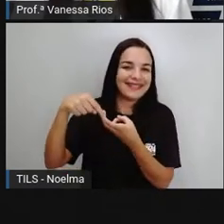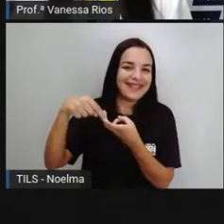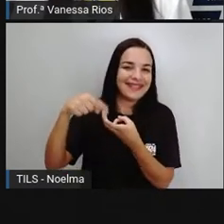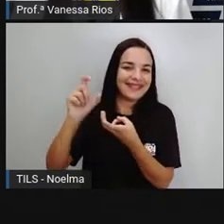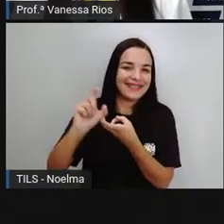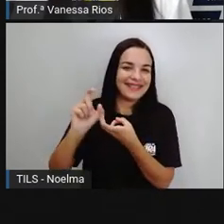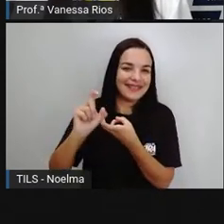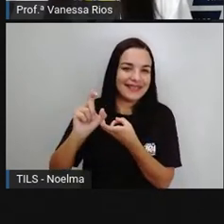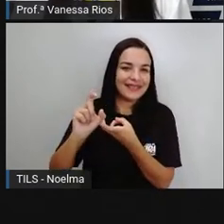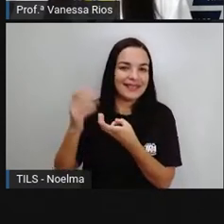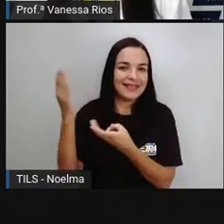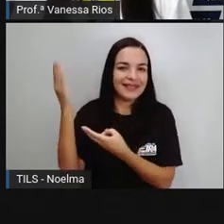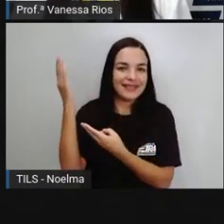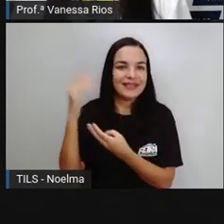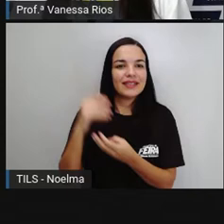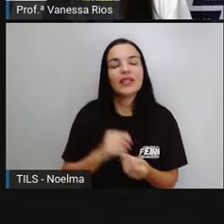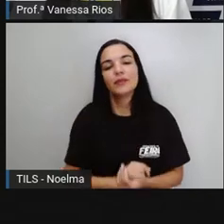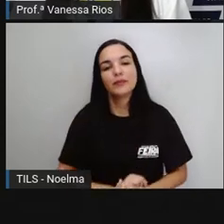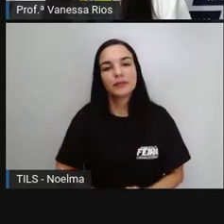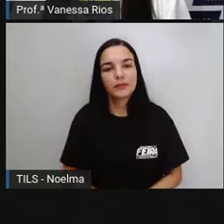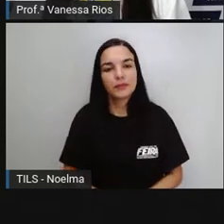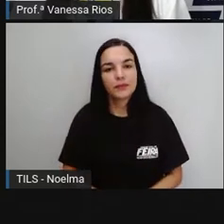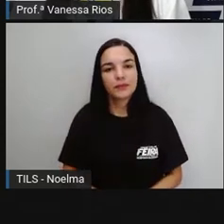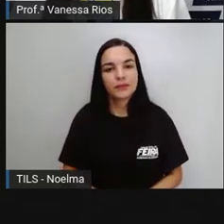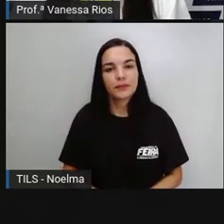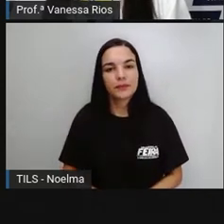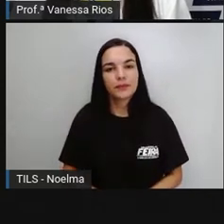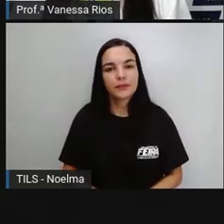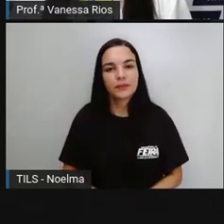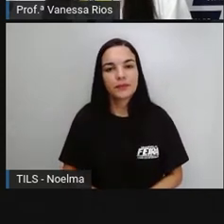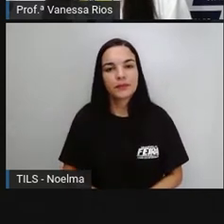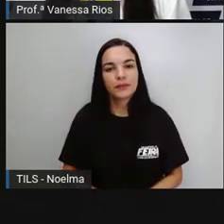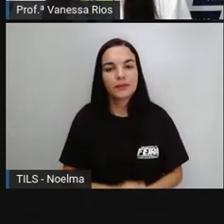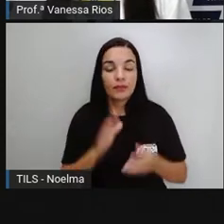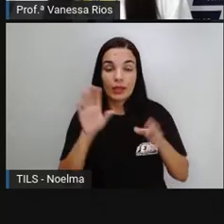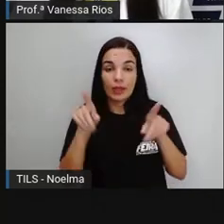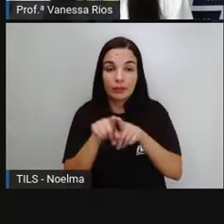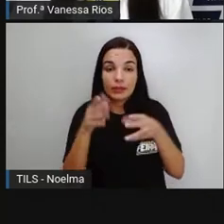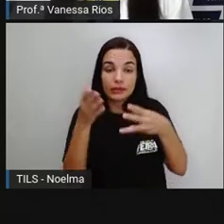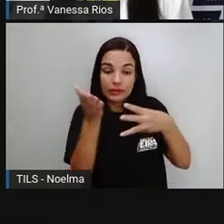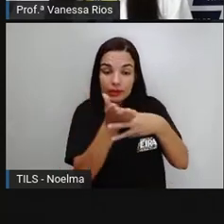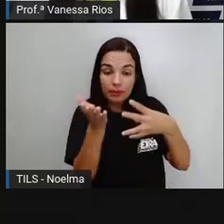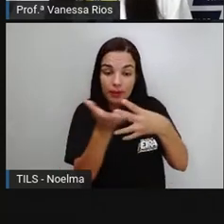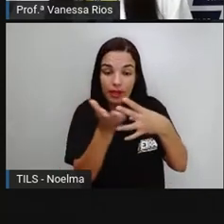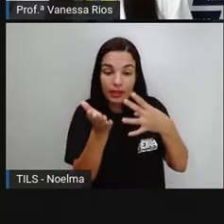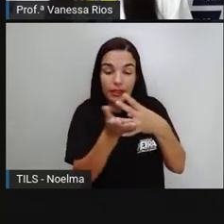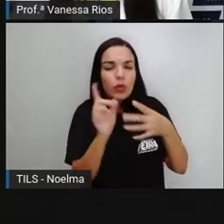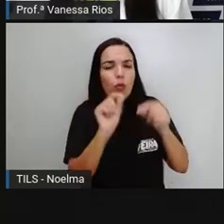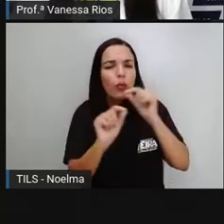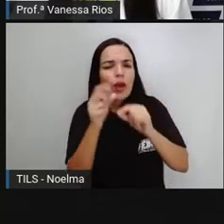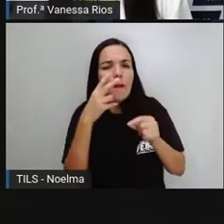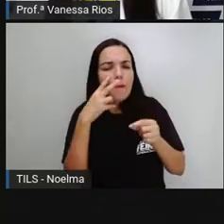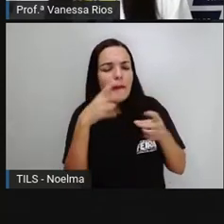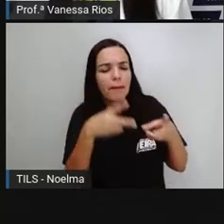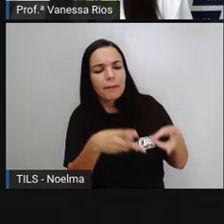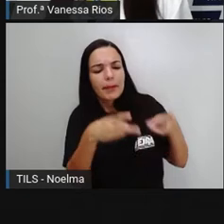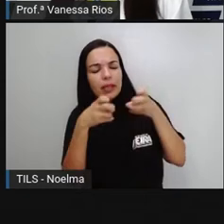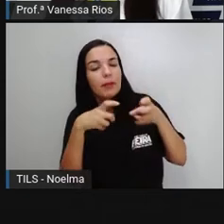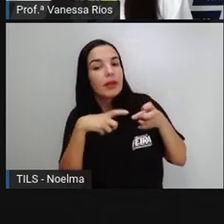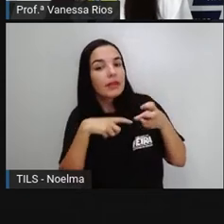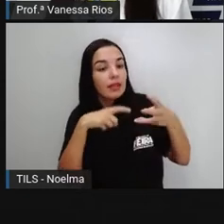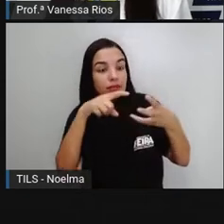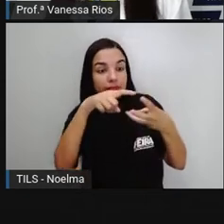árvore, lâmpada e número. E separando as sílabas, a gente percebe que são palavras